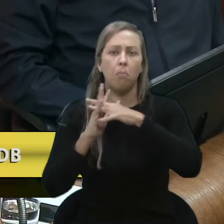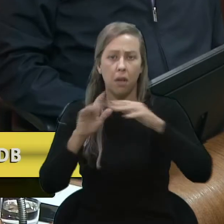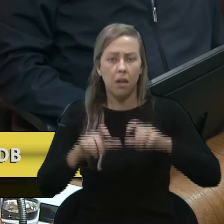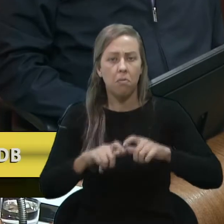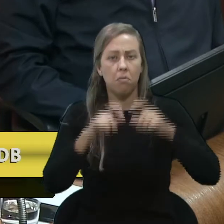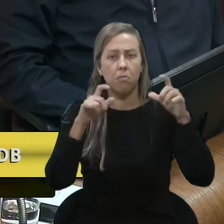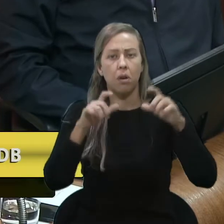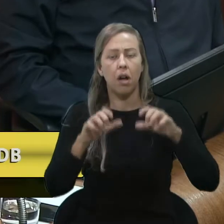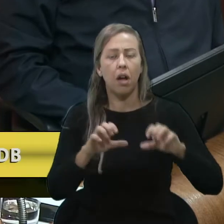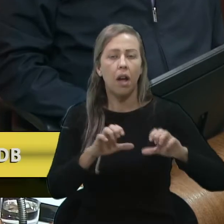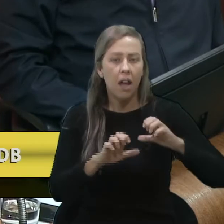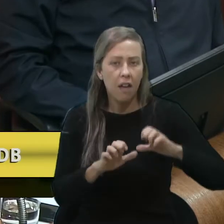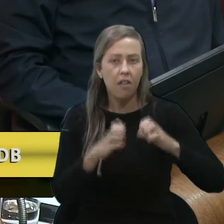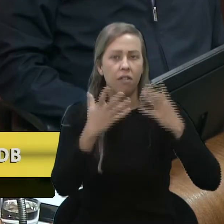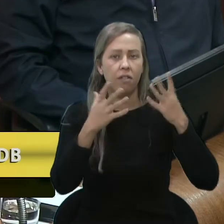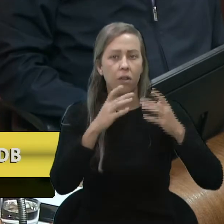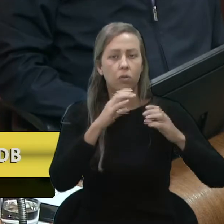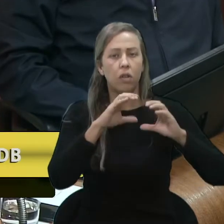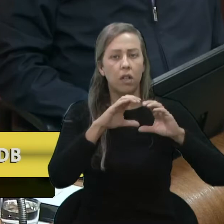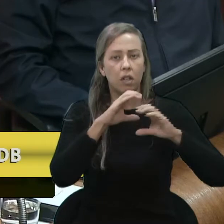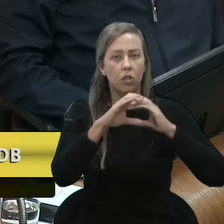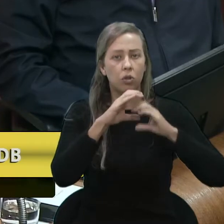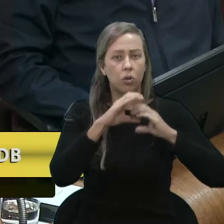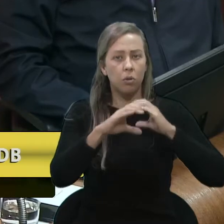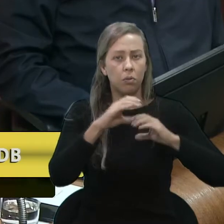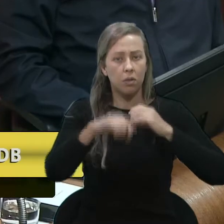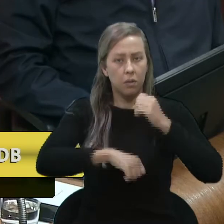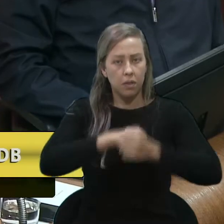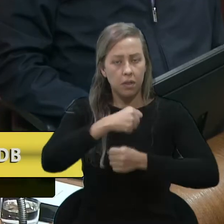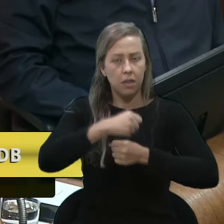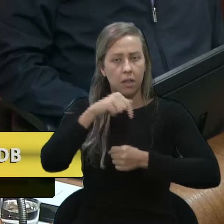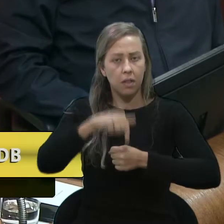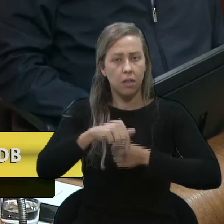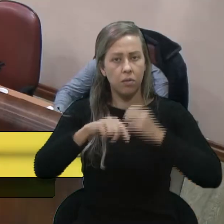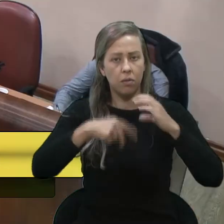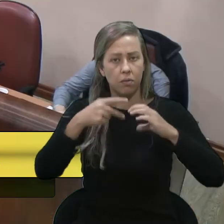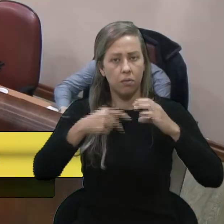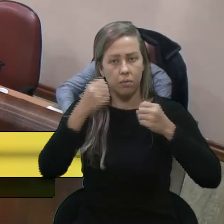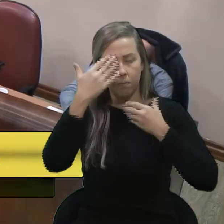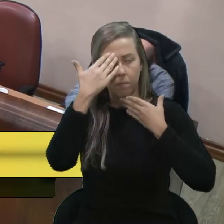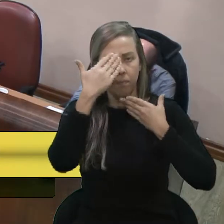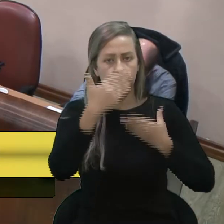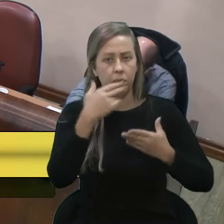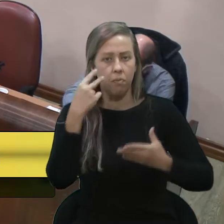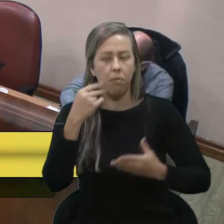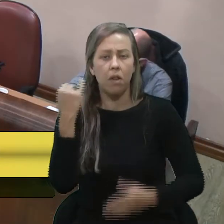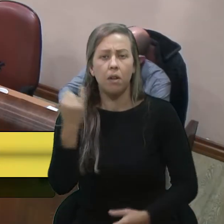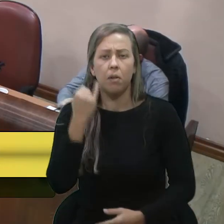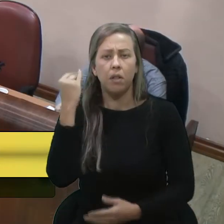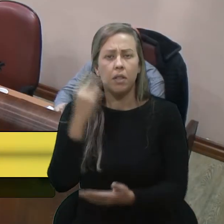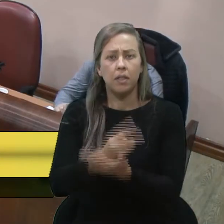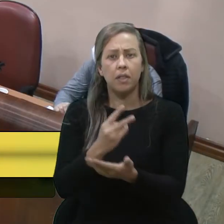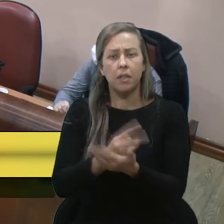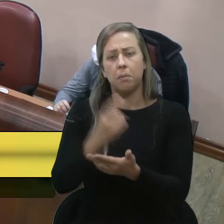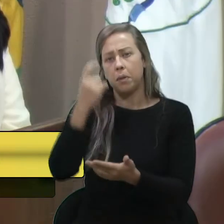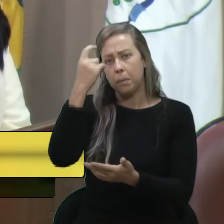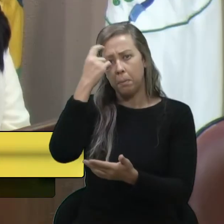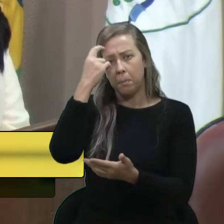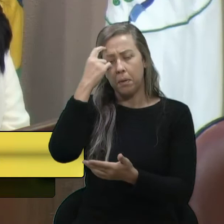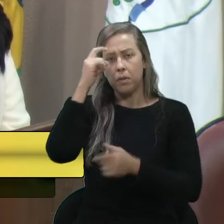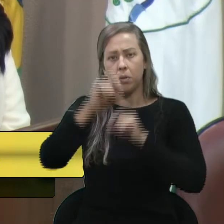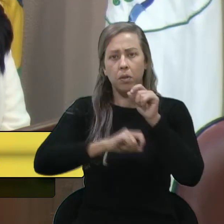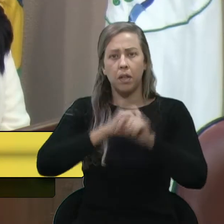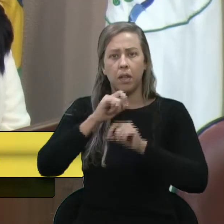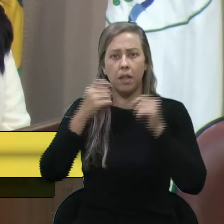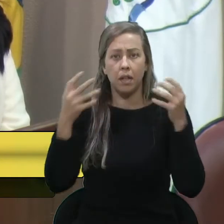acontecendo aqui, nesse ano, em Caxias do Sul, promovido pela Câmara de Vereadores. Obrigado, vereadora. Eu que agradeço. importante mesmo que a gente pense assim, que